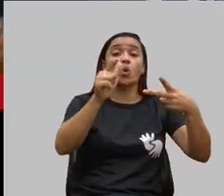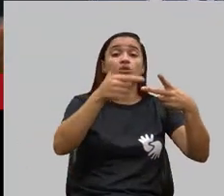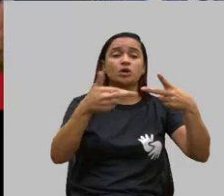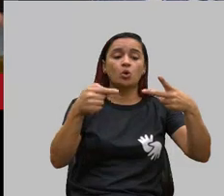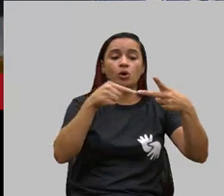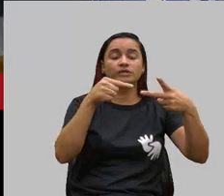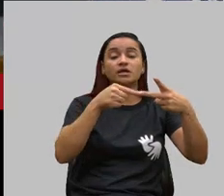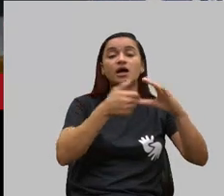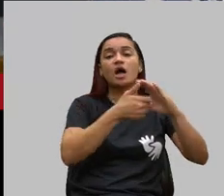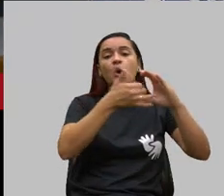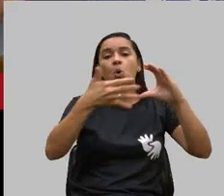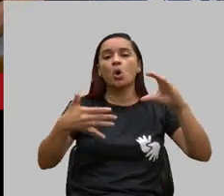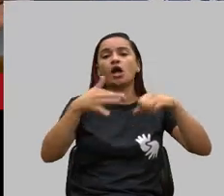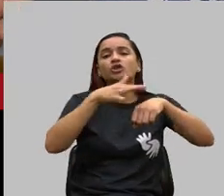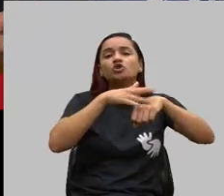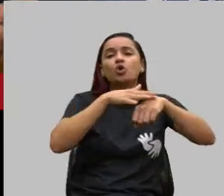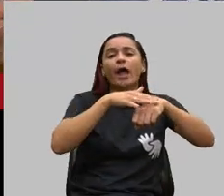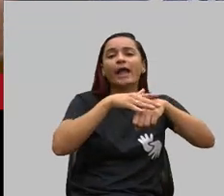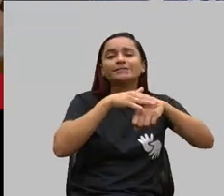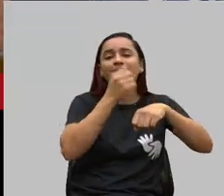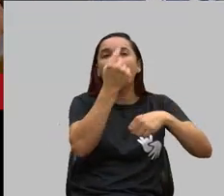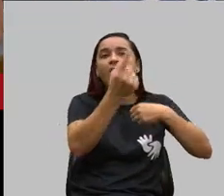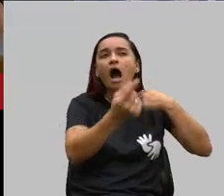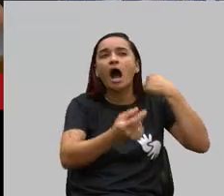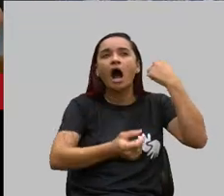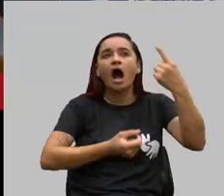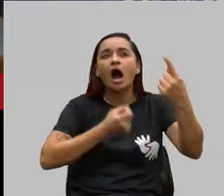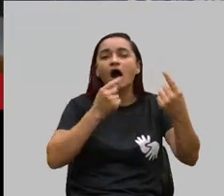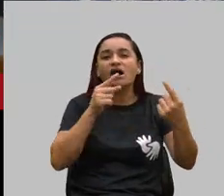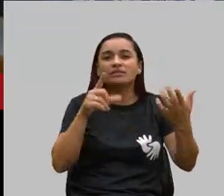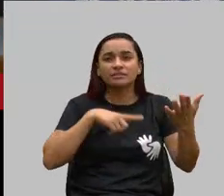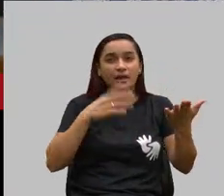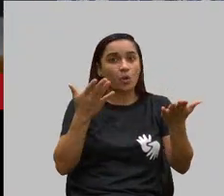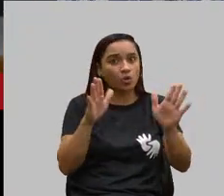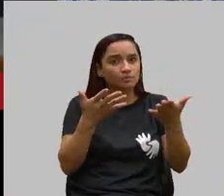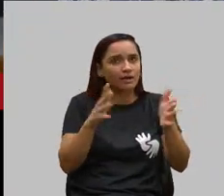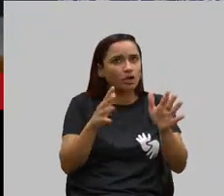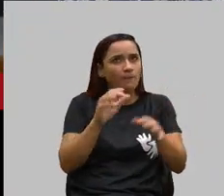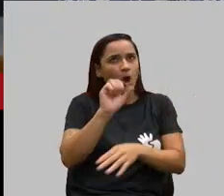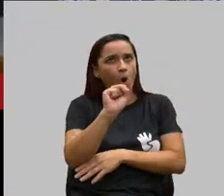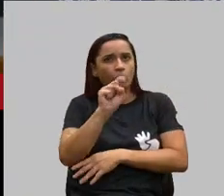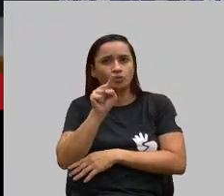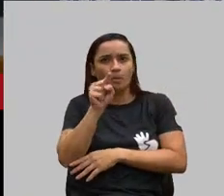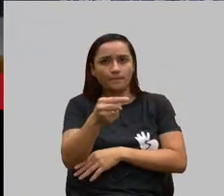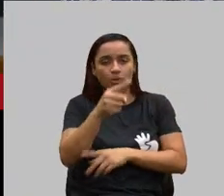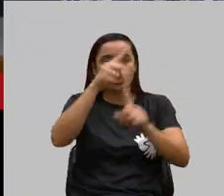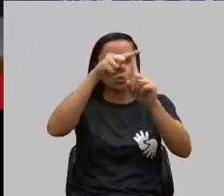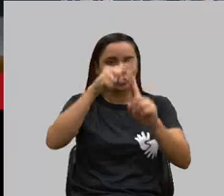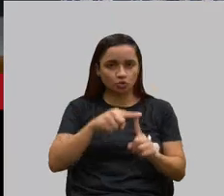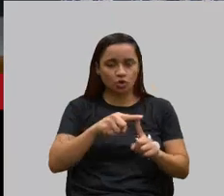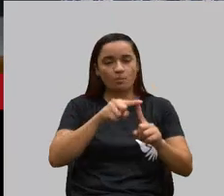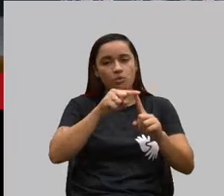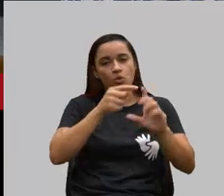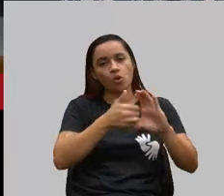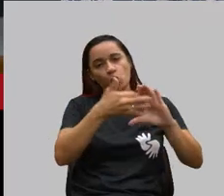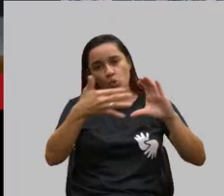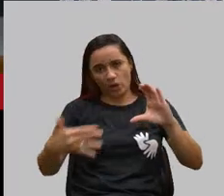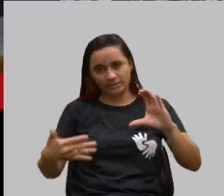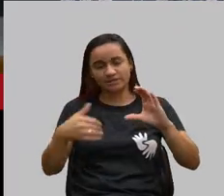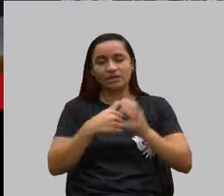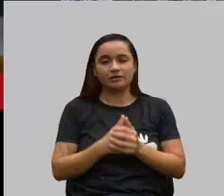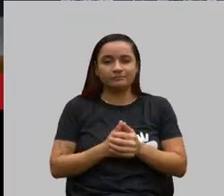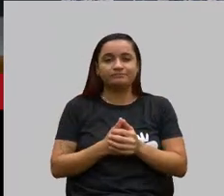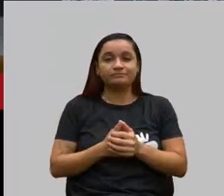nós temos em torno de 8 mil doenças raras no mundo. E outra